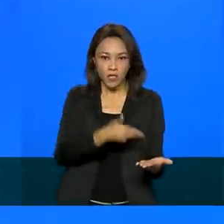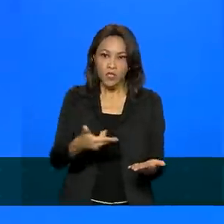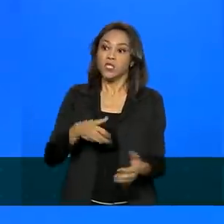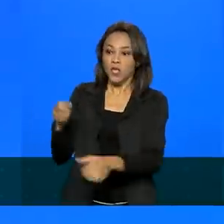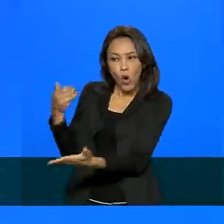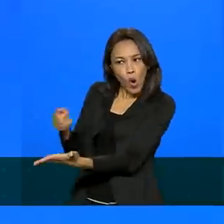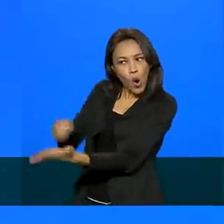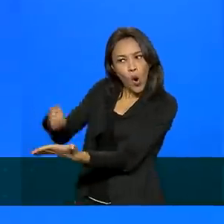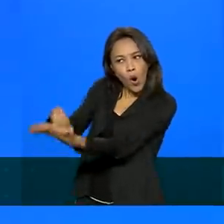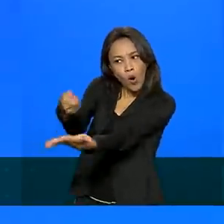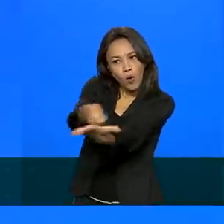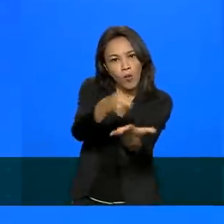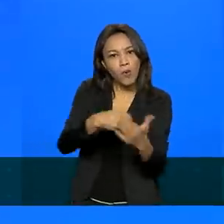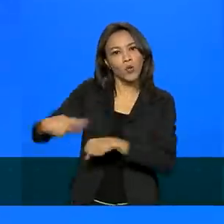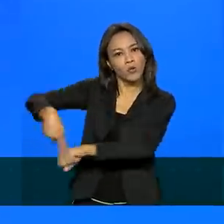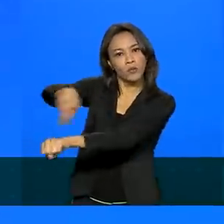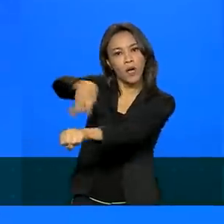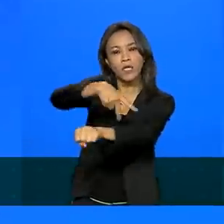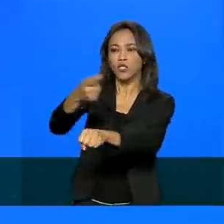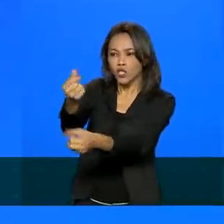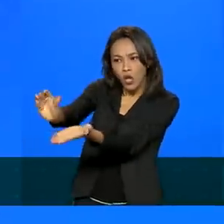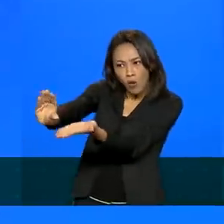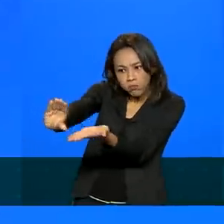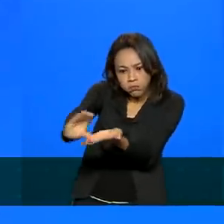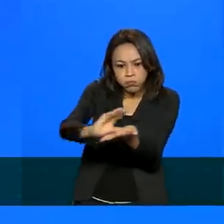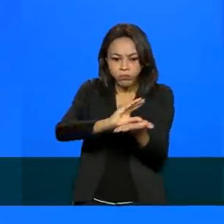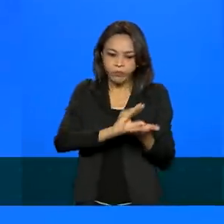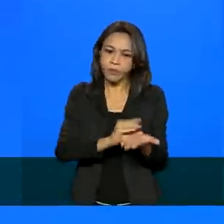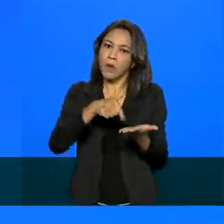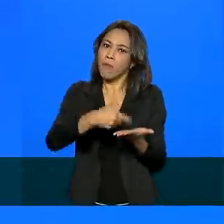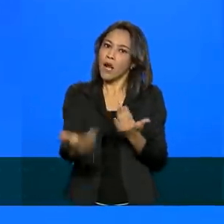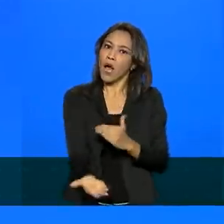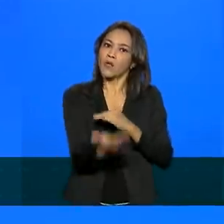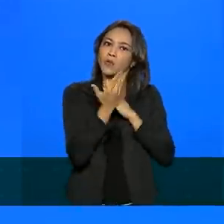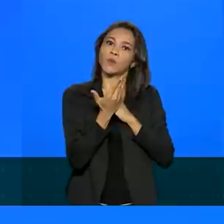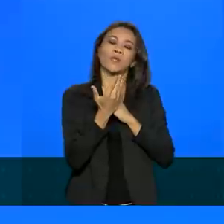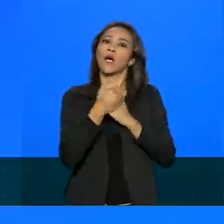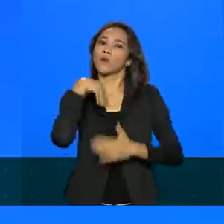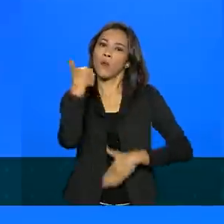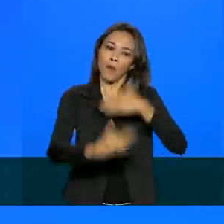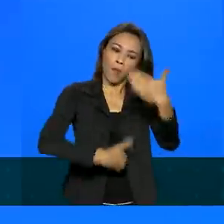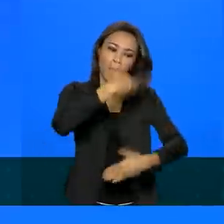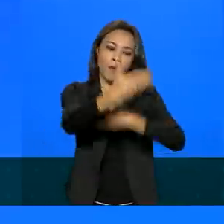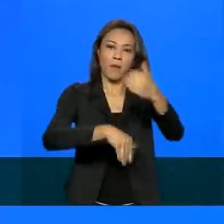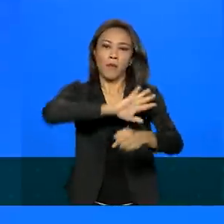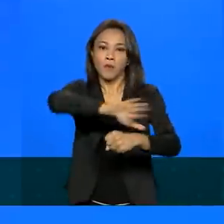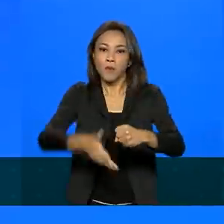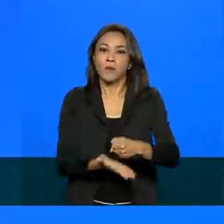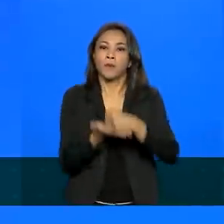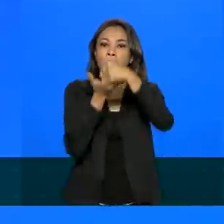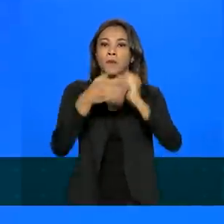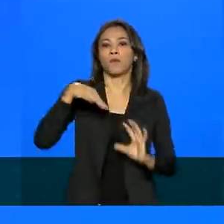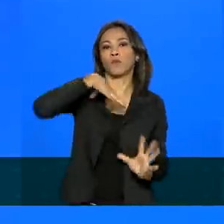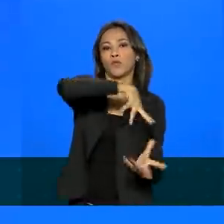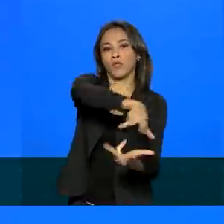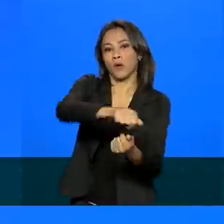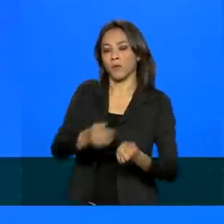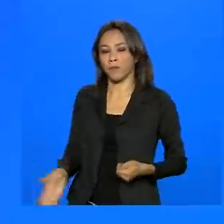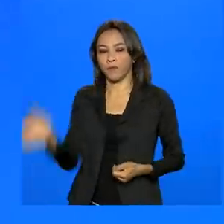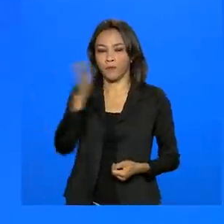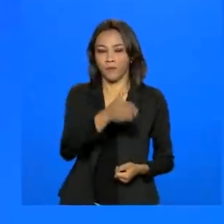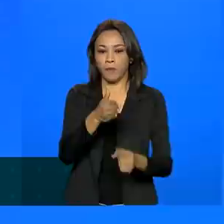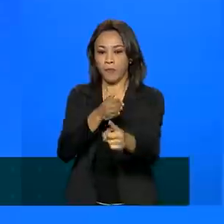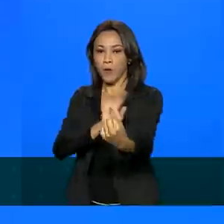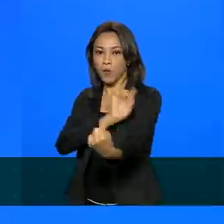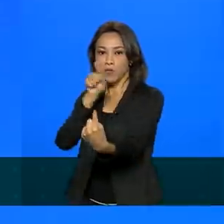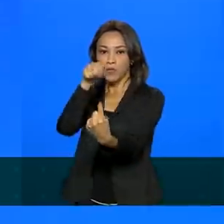desenvolvidos mais recursos para ajudar na construção de uma economia verde mundial. A meta dos 100 bilhões de